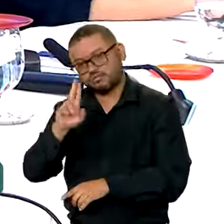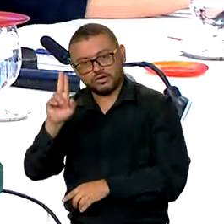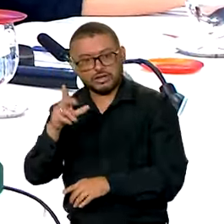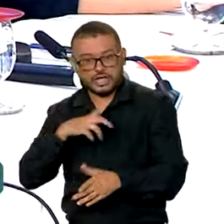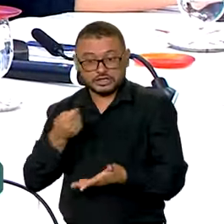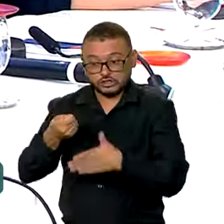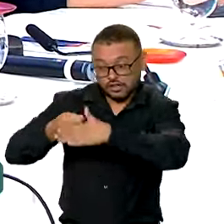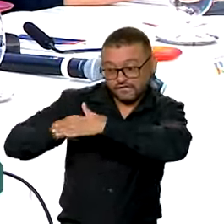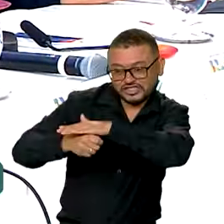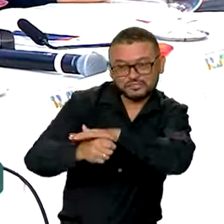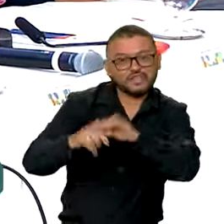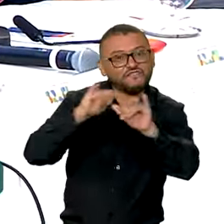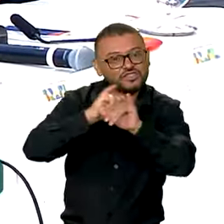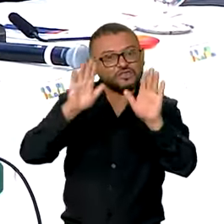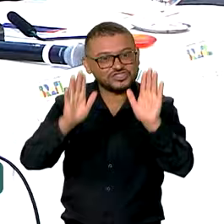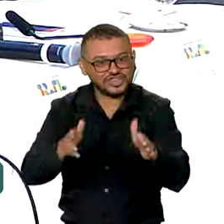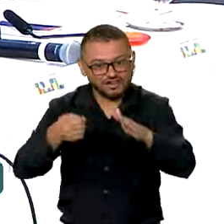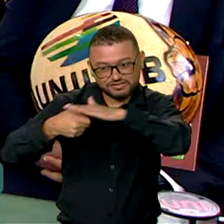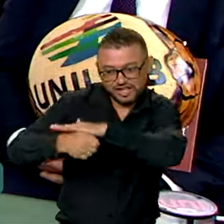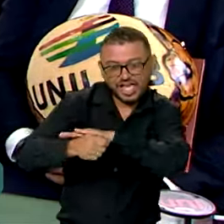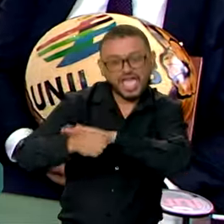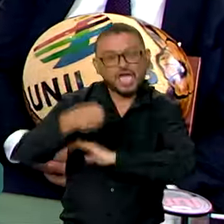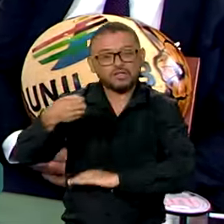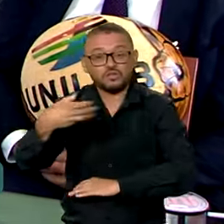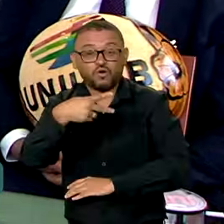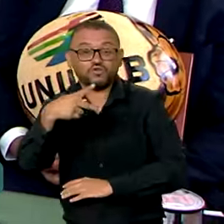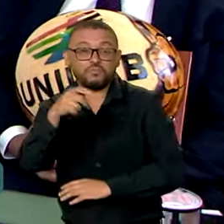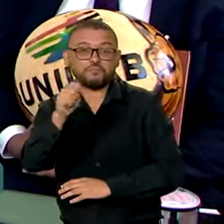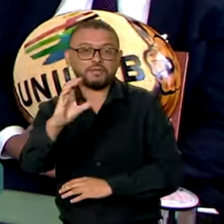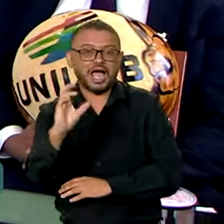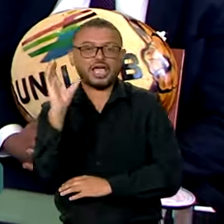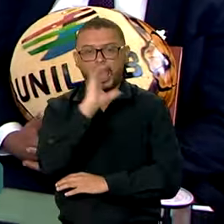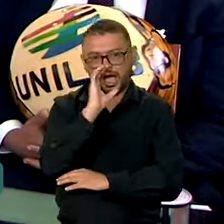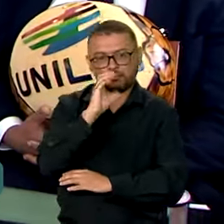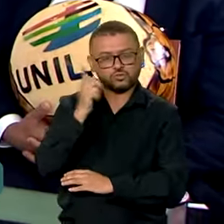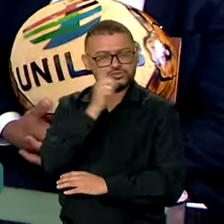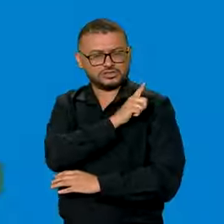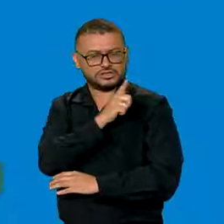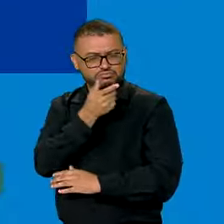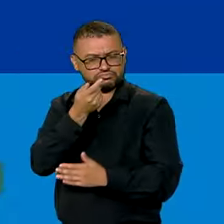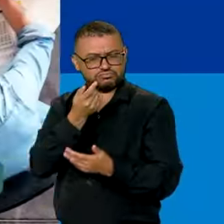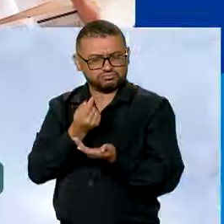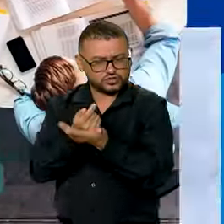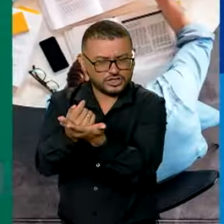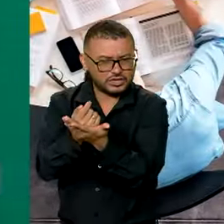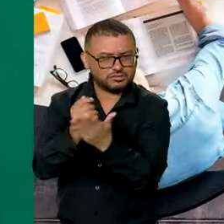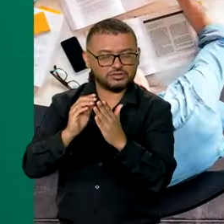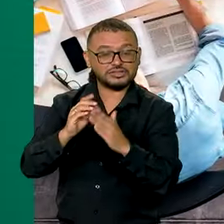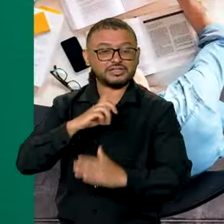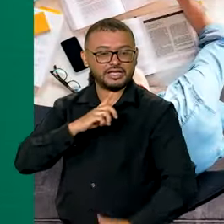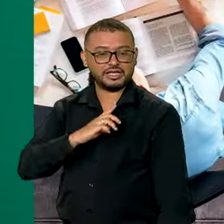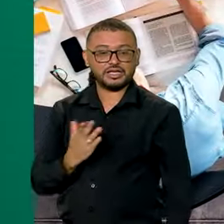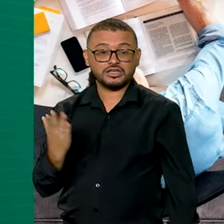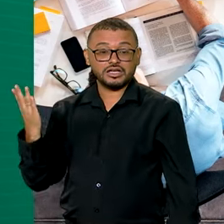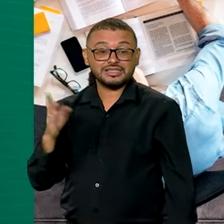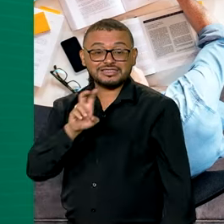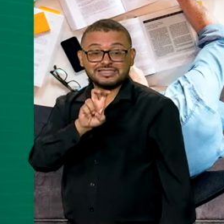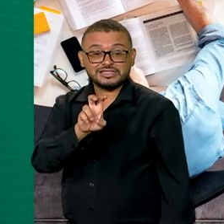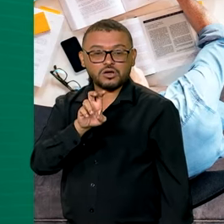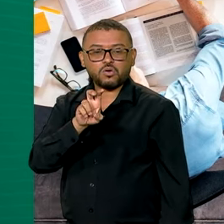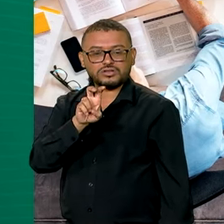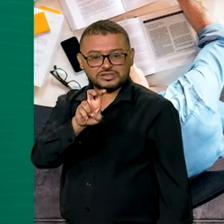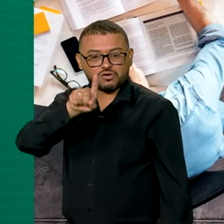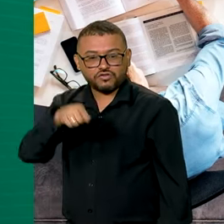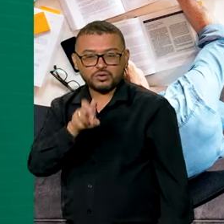investimentos do Programa de Aceleração do Crescimento para a Educação. Serão 5 bilhões e 500